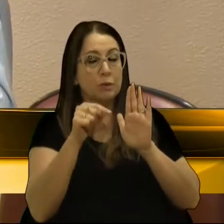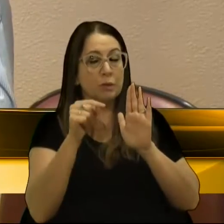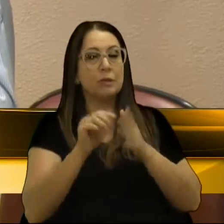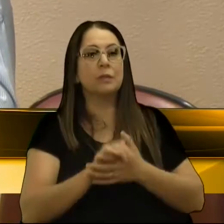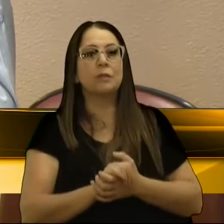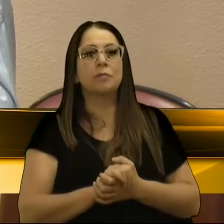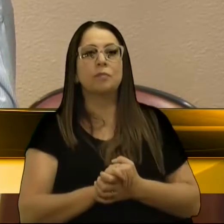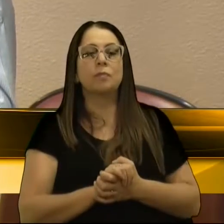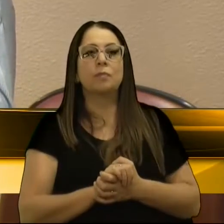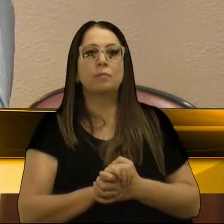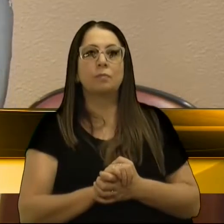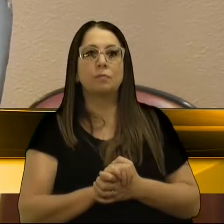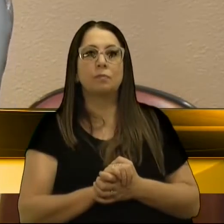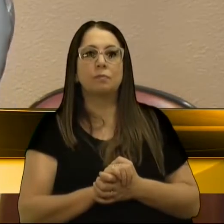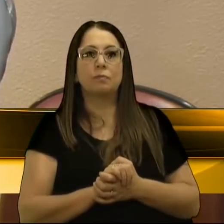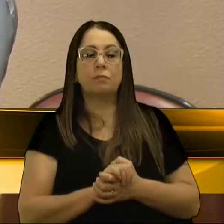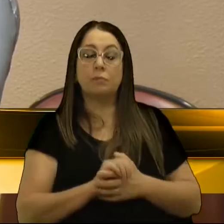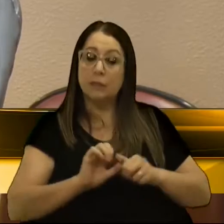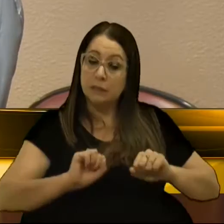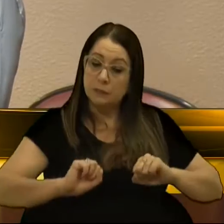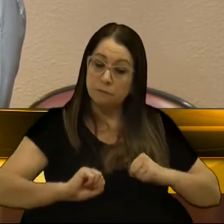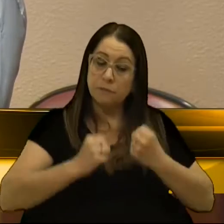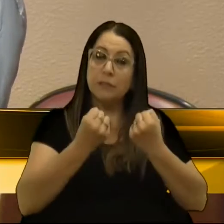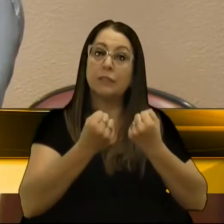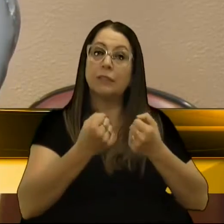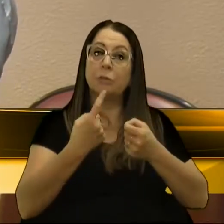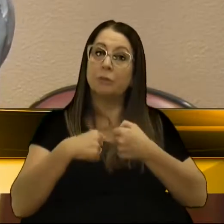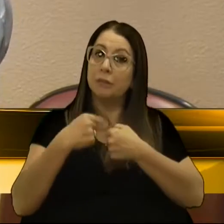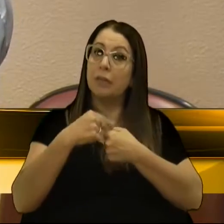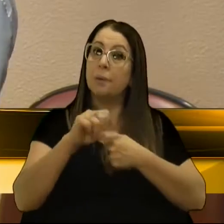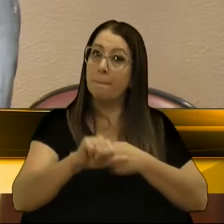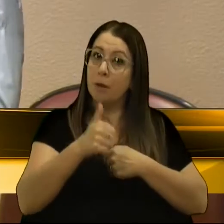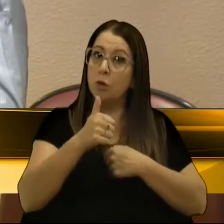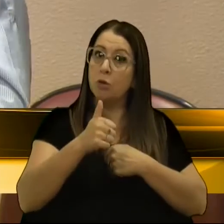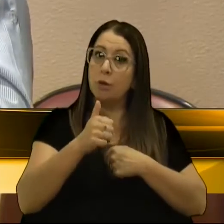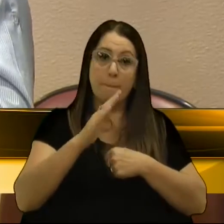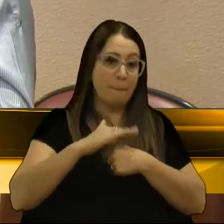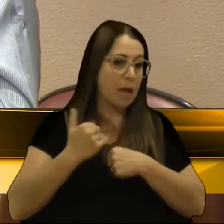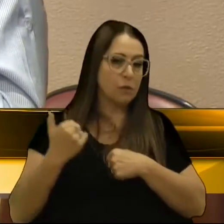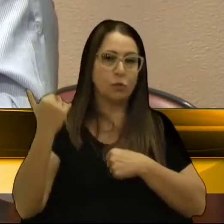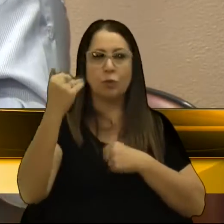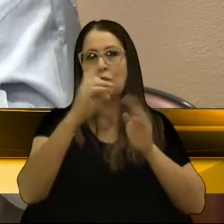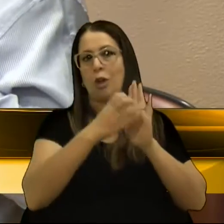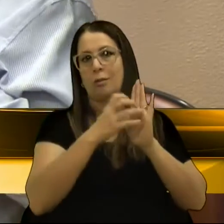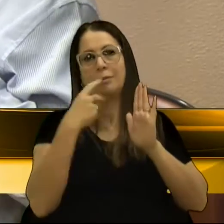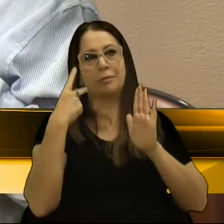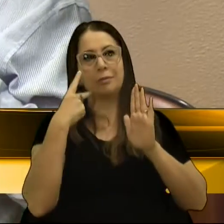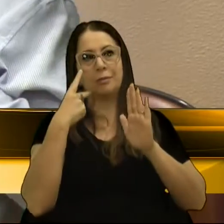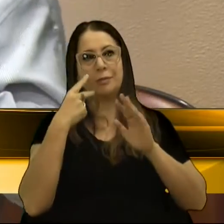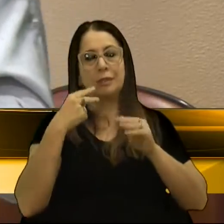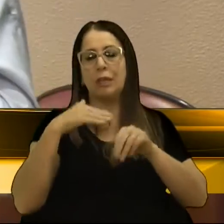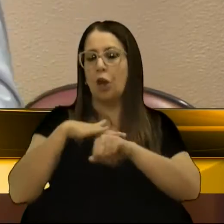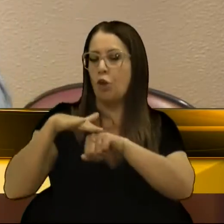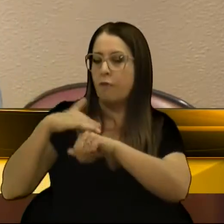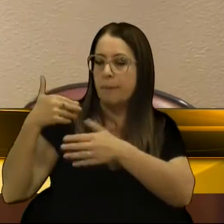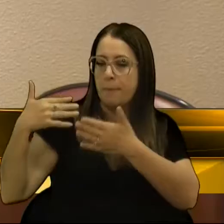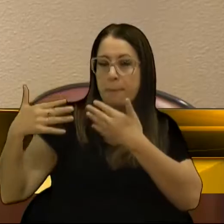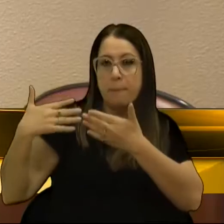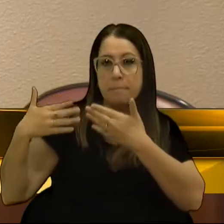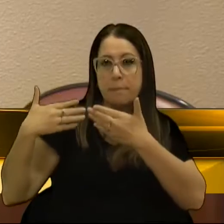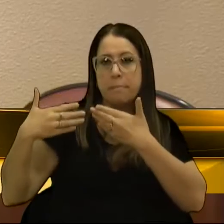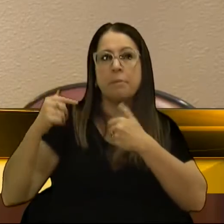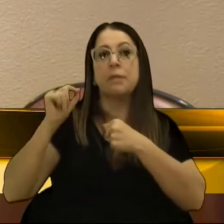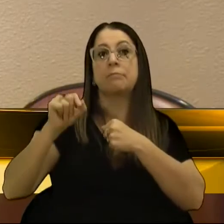para defender uma cidade melhor, acima de todos os partidos, e que o diálogo deve